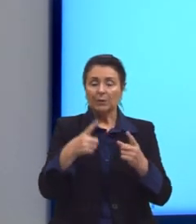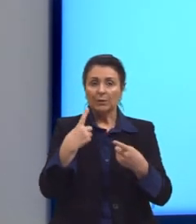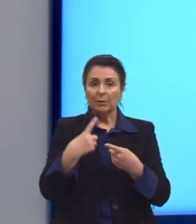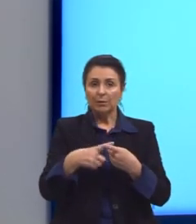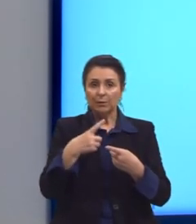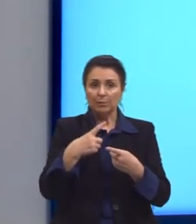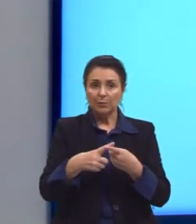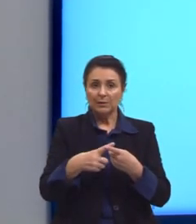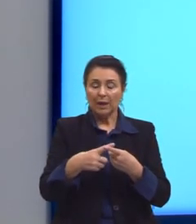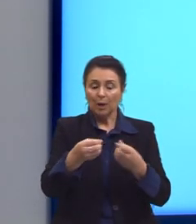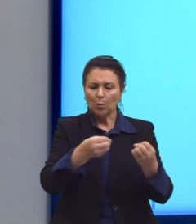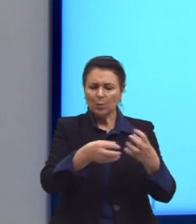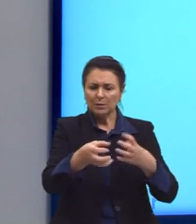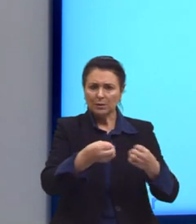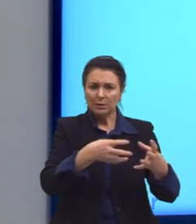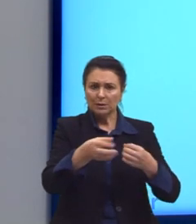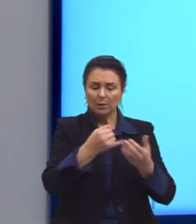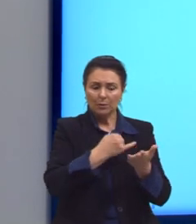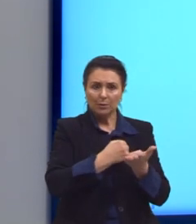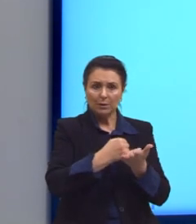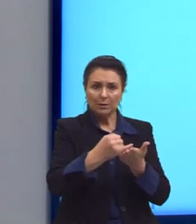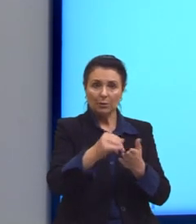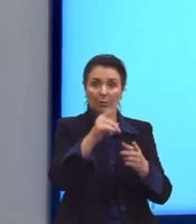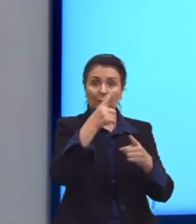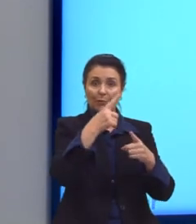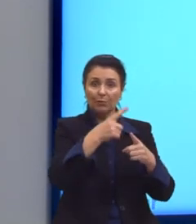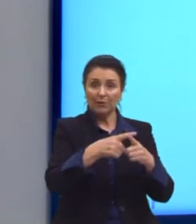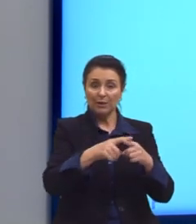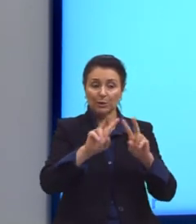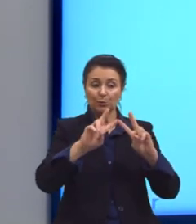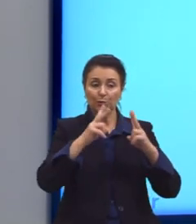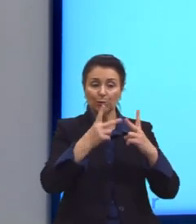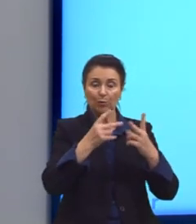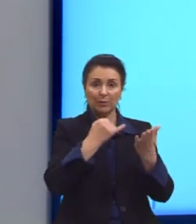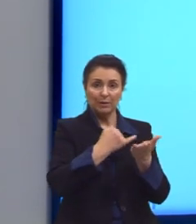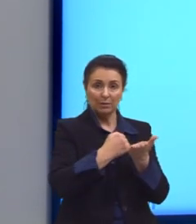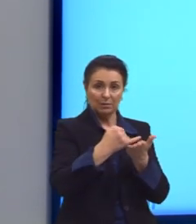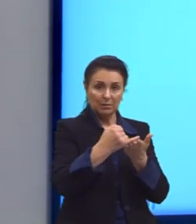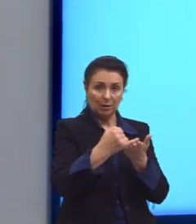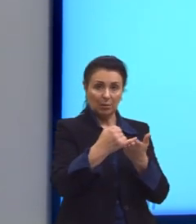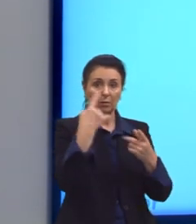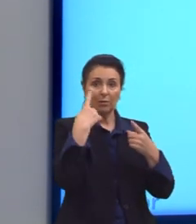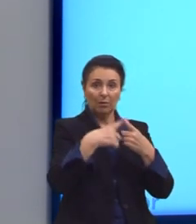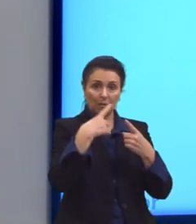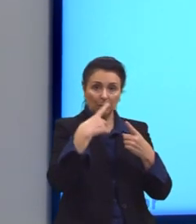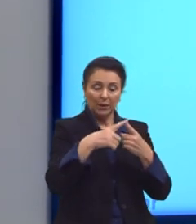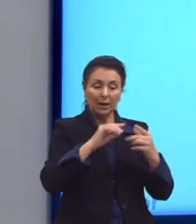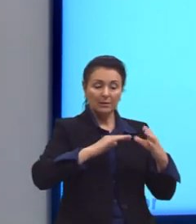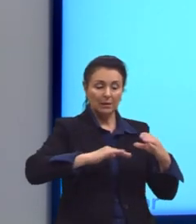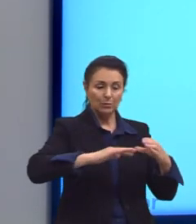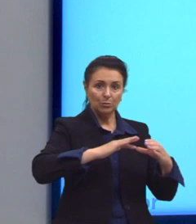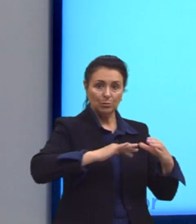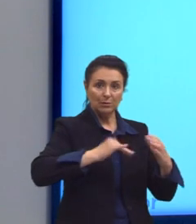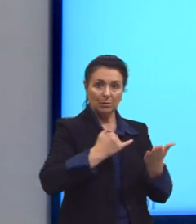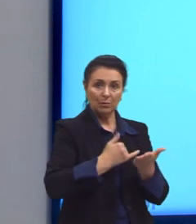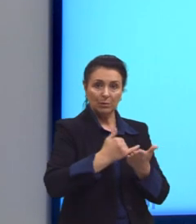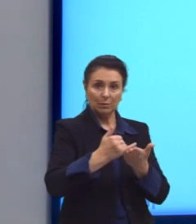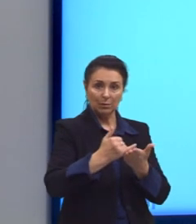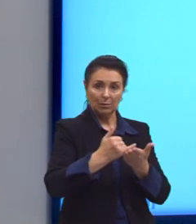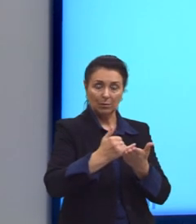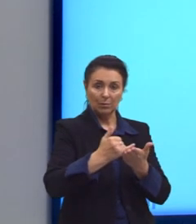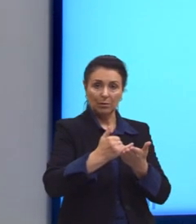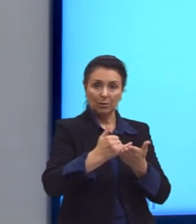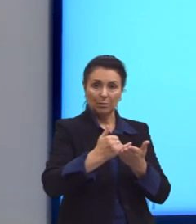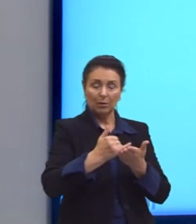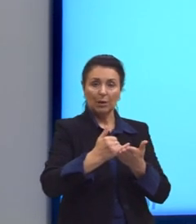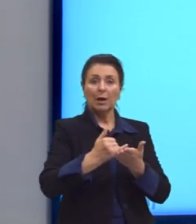quê? A concentração inicial é vezes o volume inicial. Por quê? Essa é a minha solução inicial. A minha